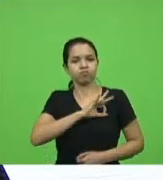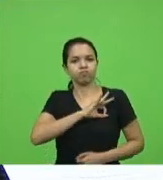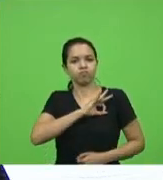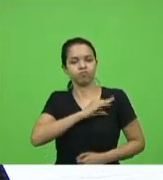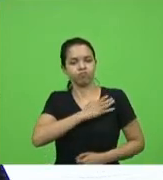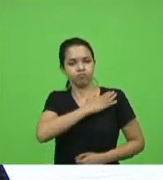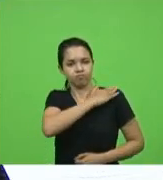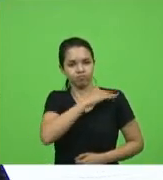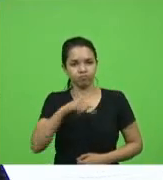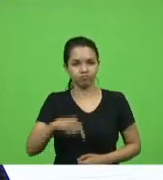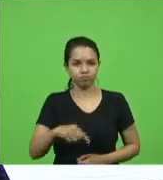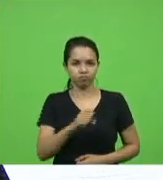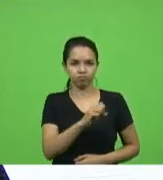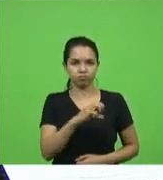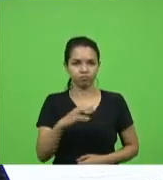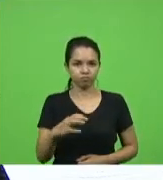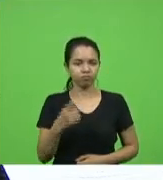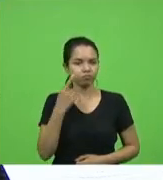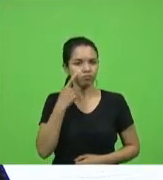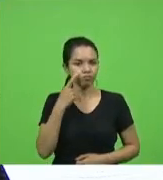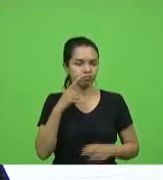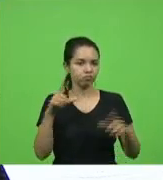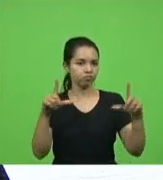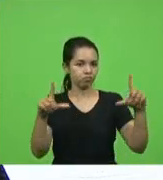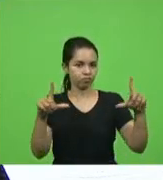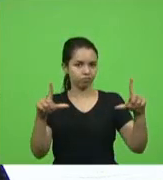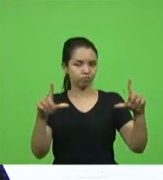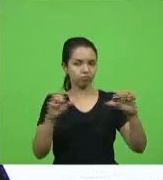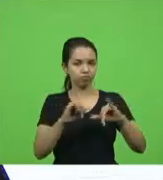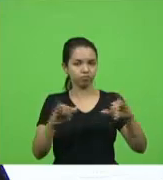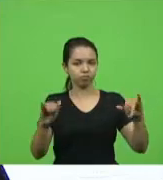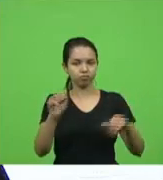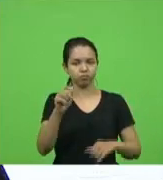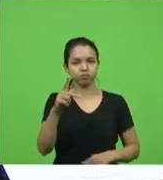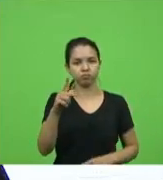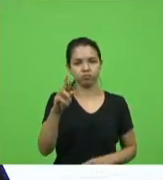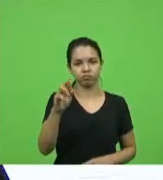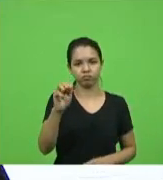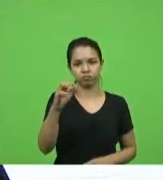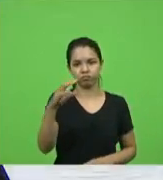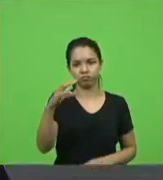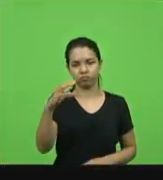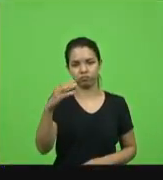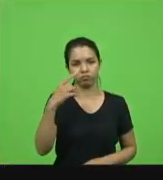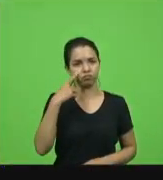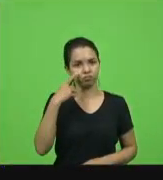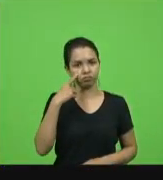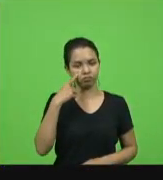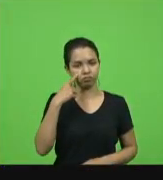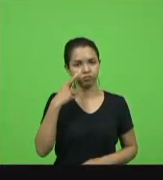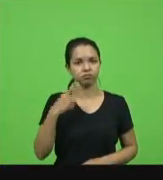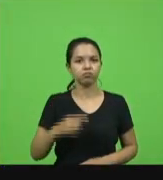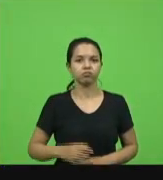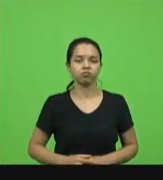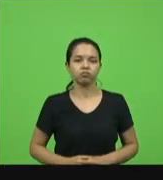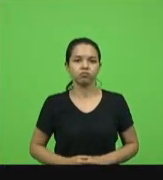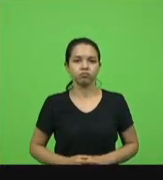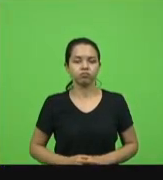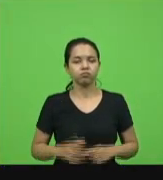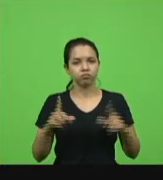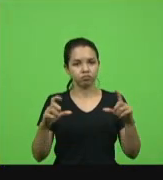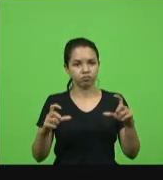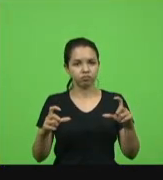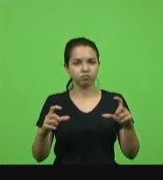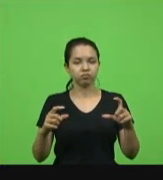que mostrasse um quadro que foi publicado pela Prasci hoje a imagem número 1 a Prasci